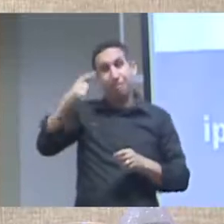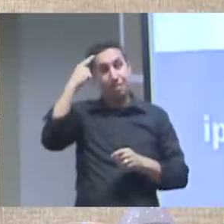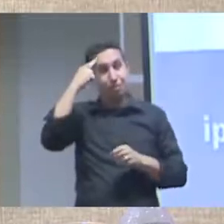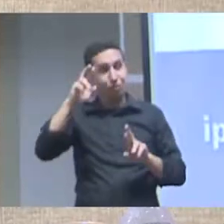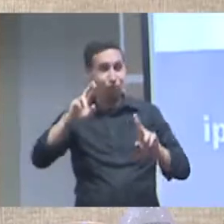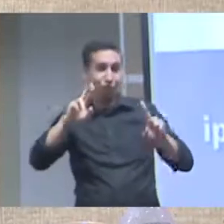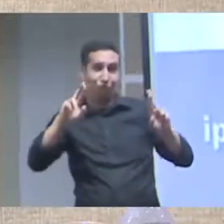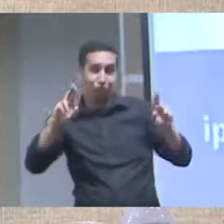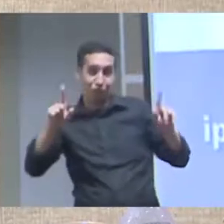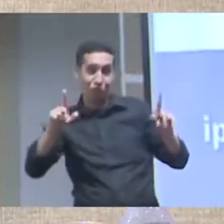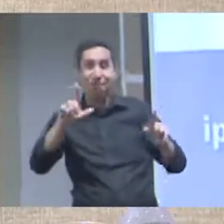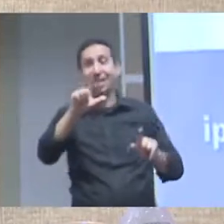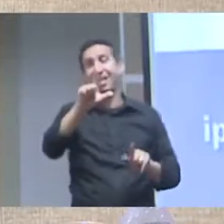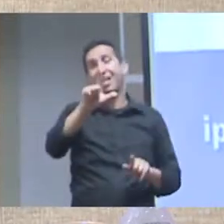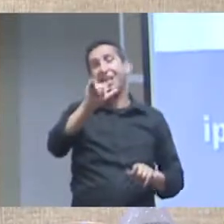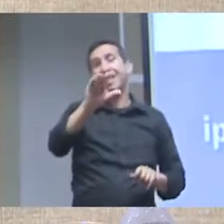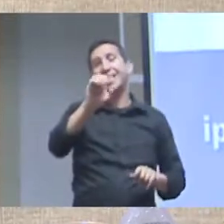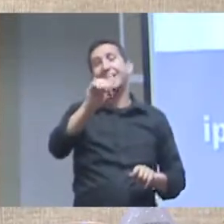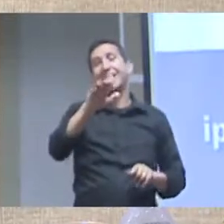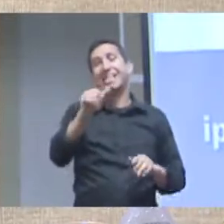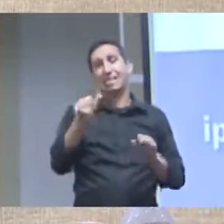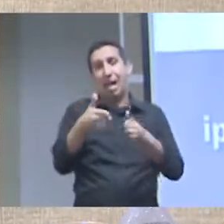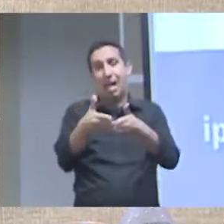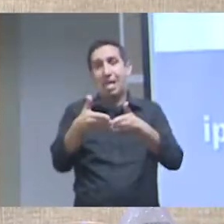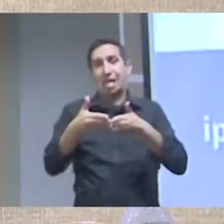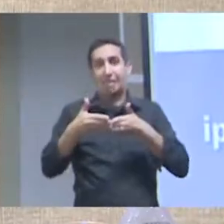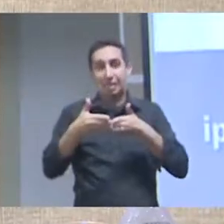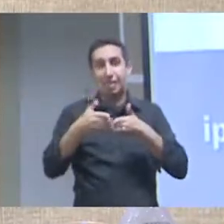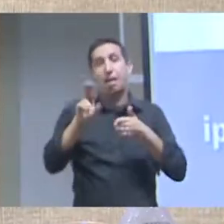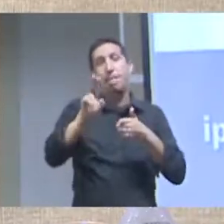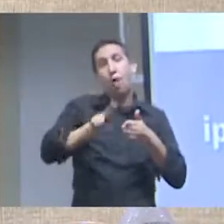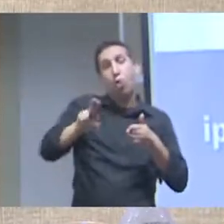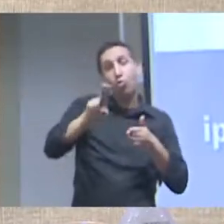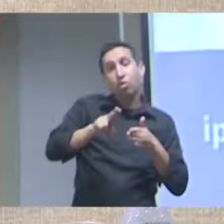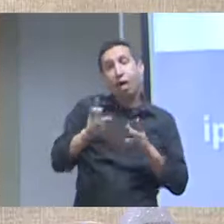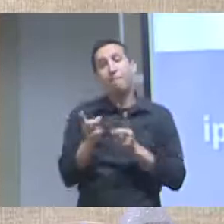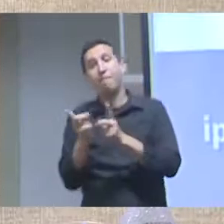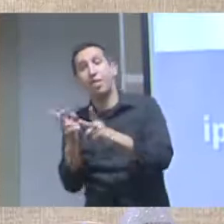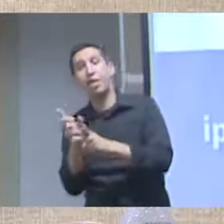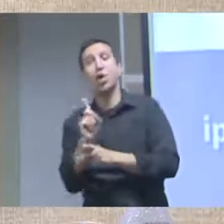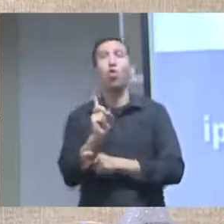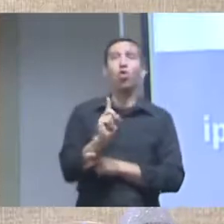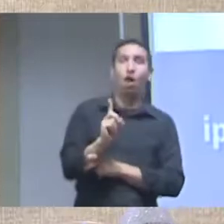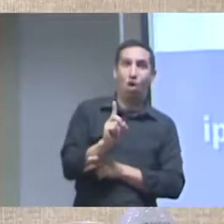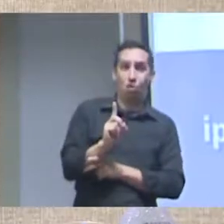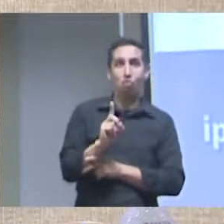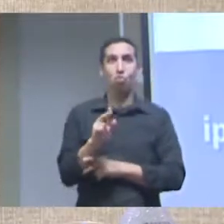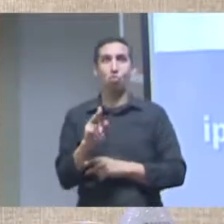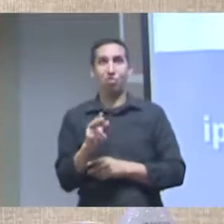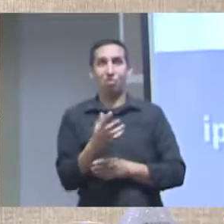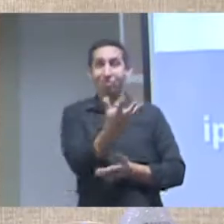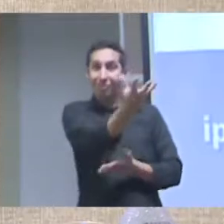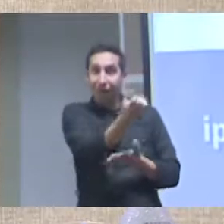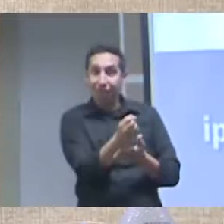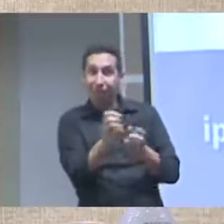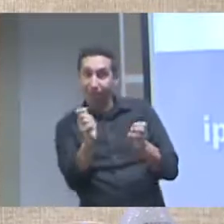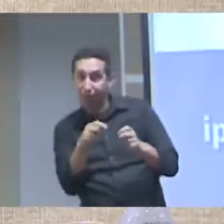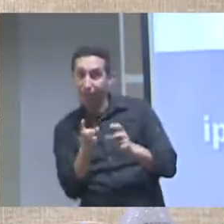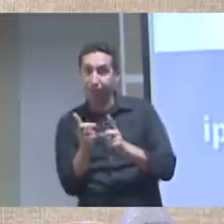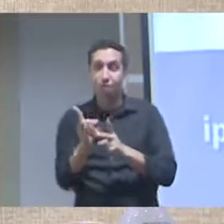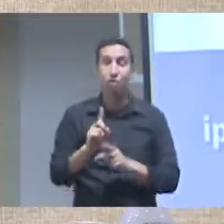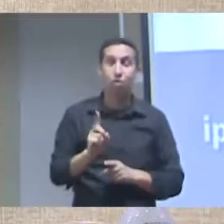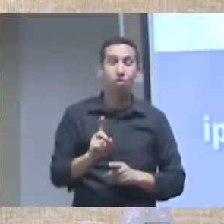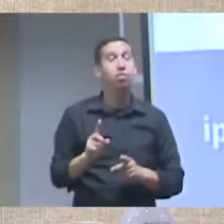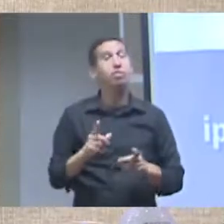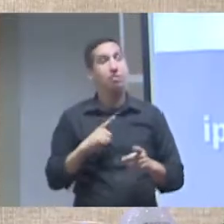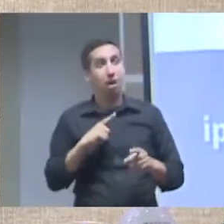do movimento sobre licenças permitindo o uso comercial ou não tem toda uma discussão sobre isso uma discussão que